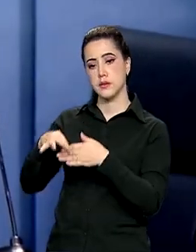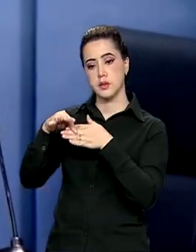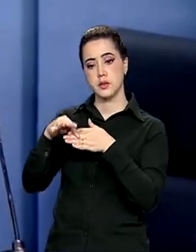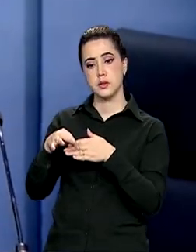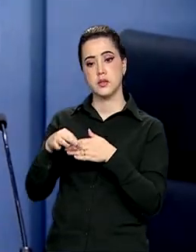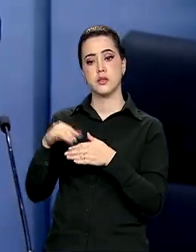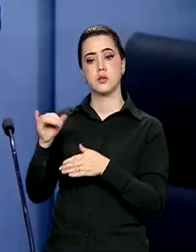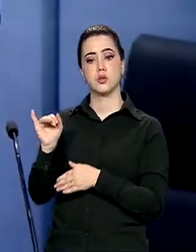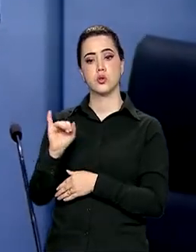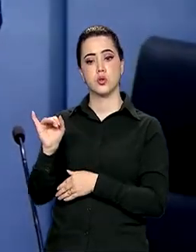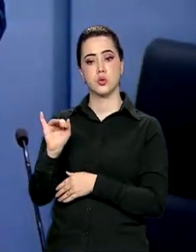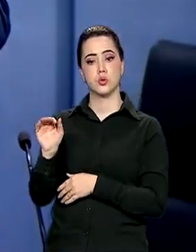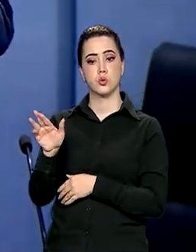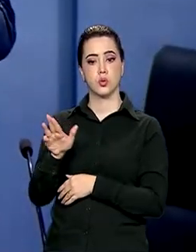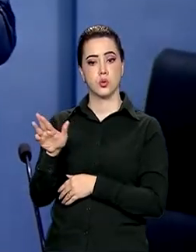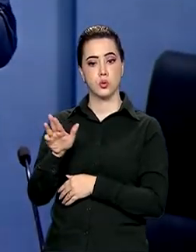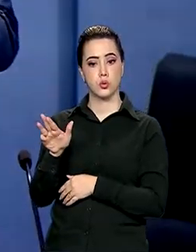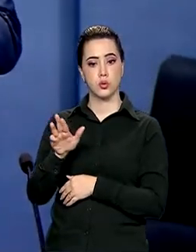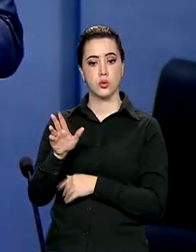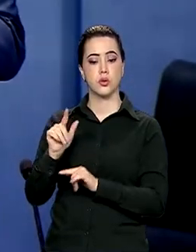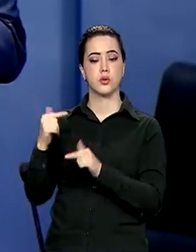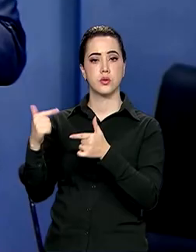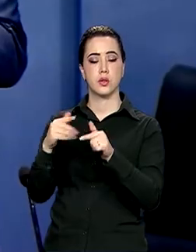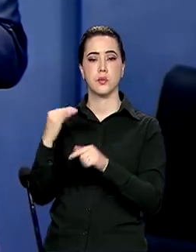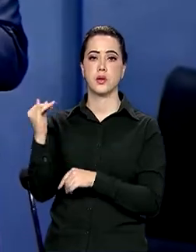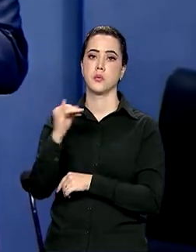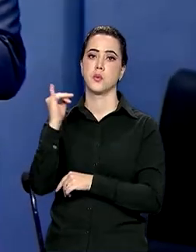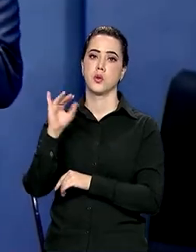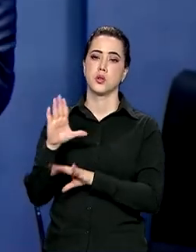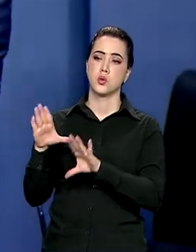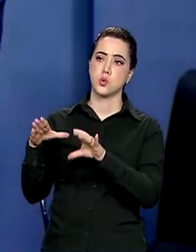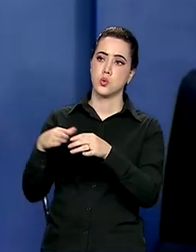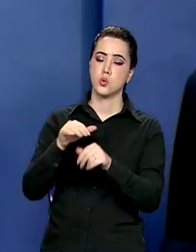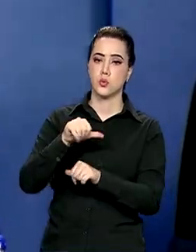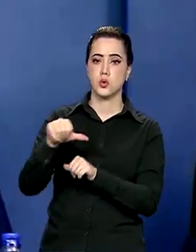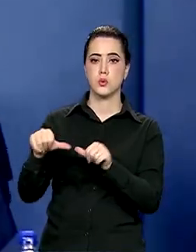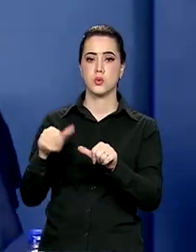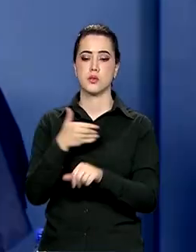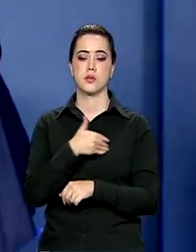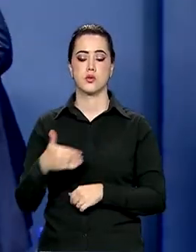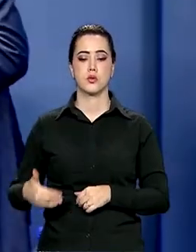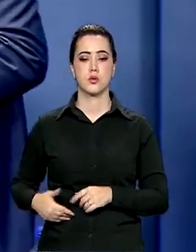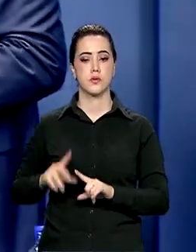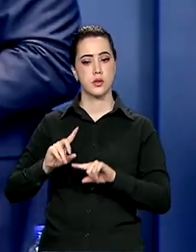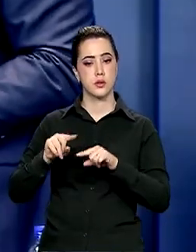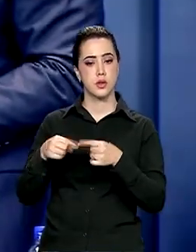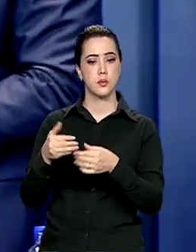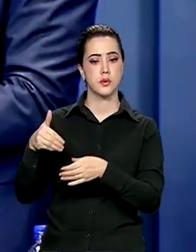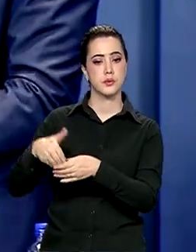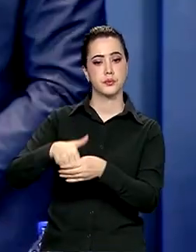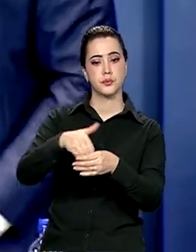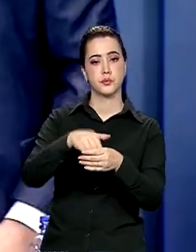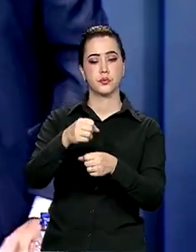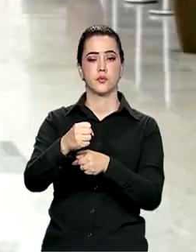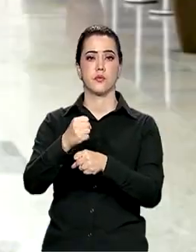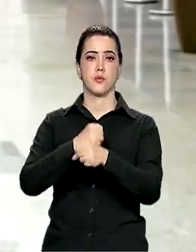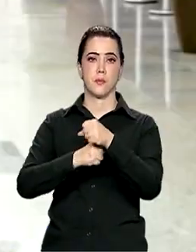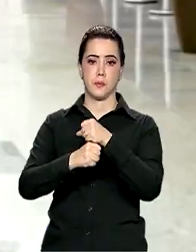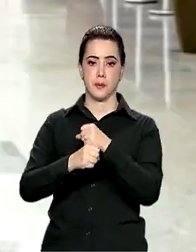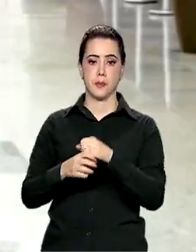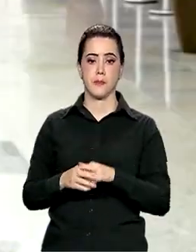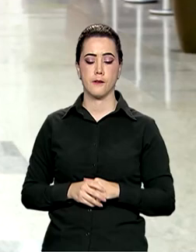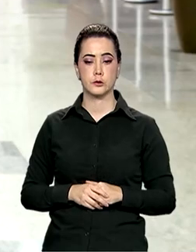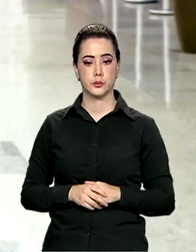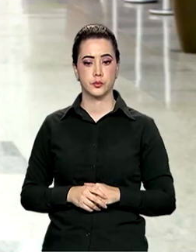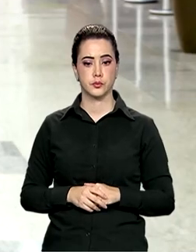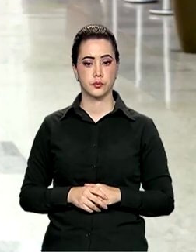Instituto Lula e teve um papel de destaque na equipe de transição de governo após a eleição do ano passado. O